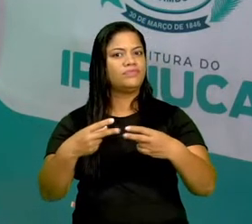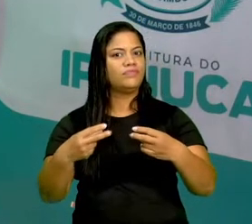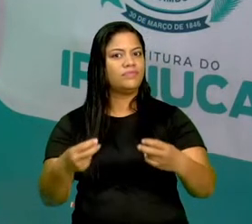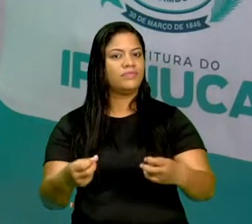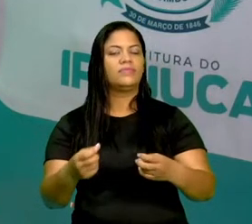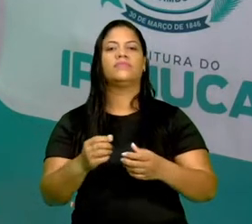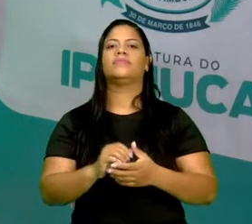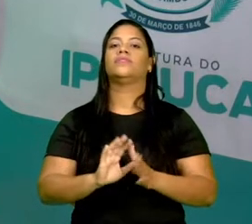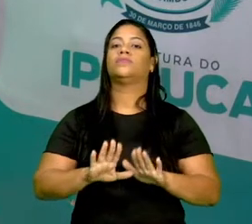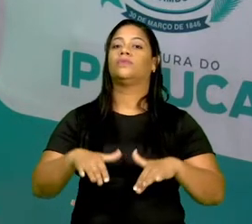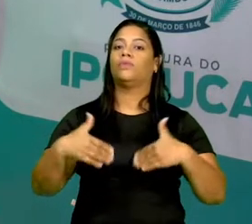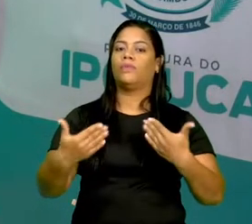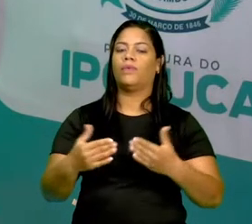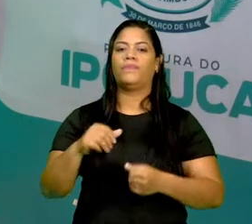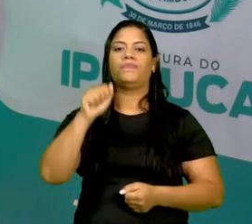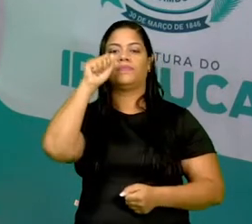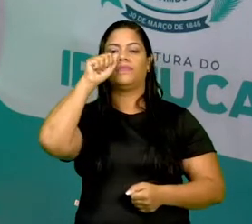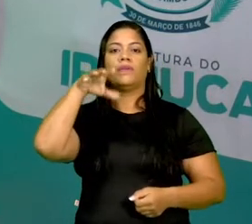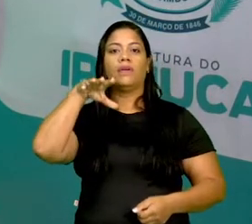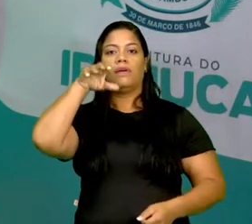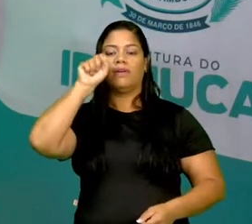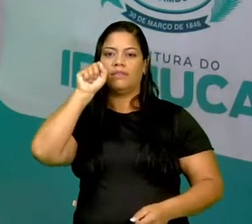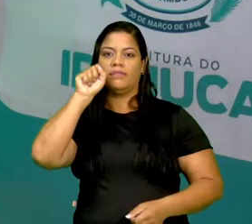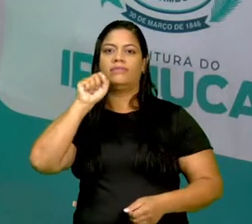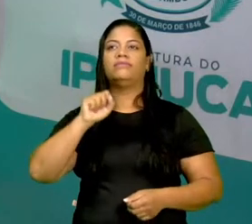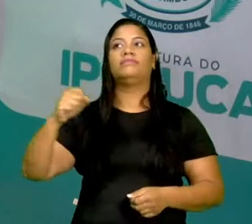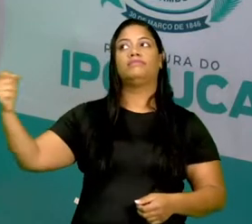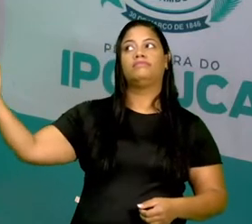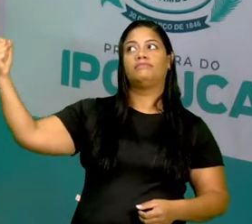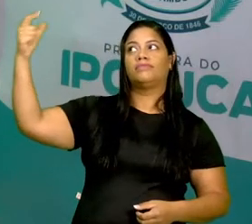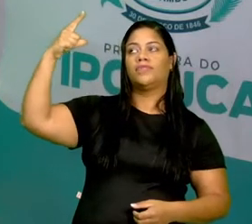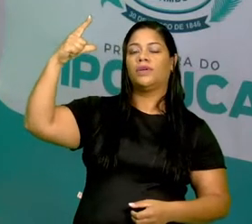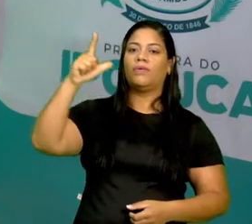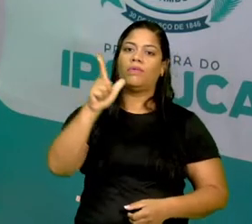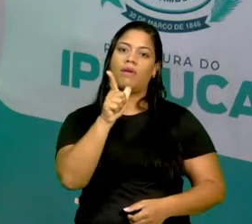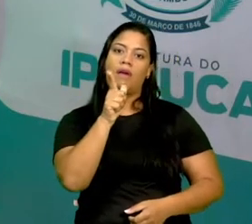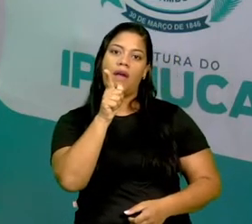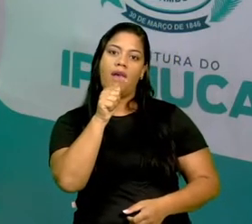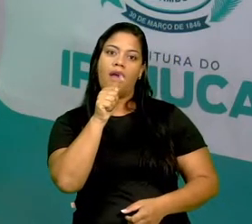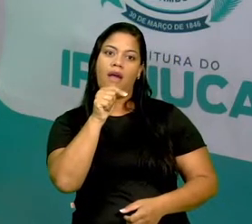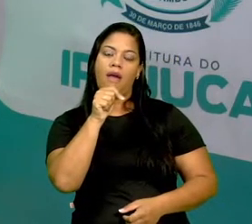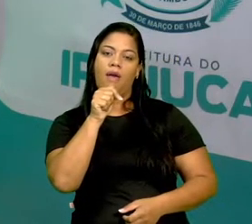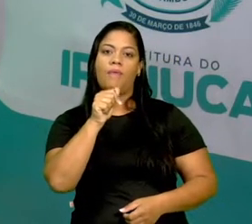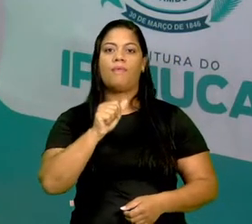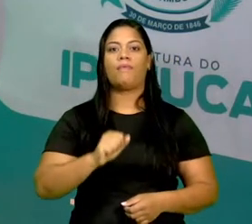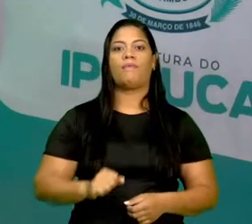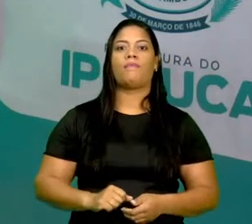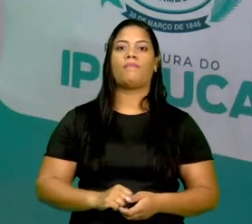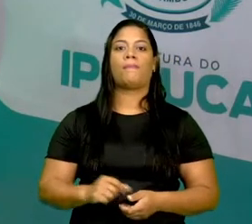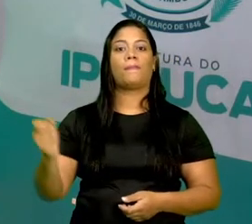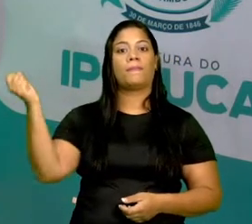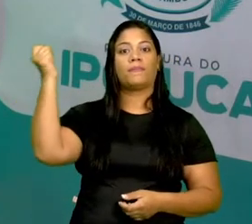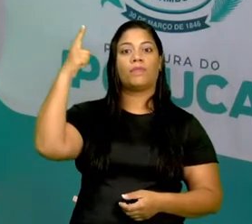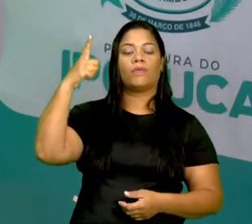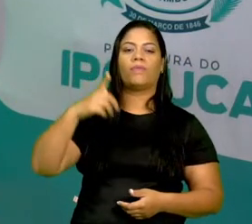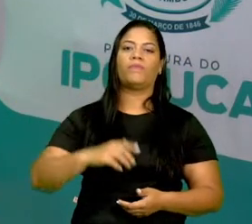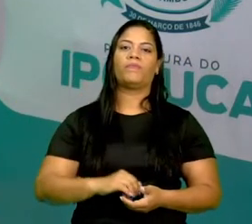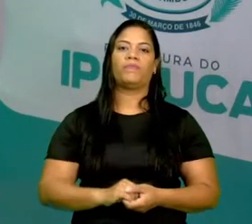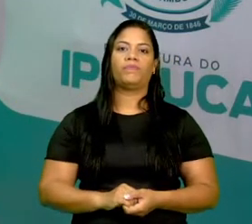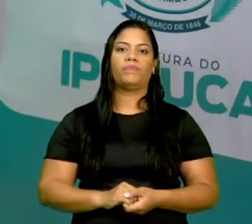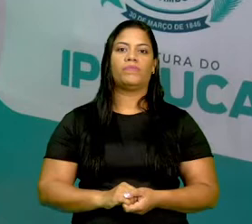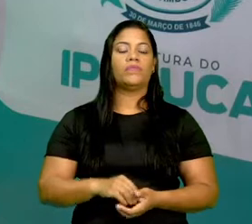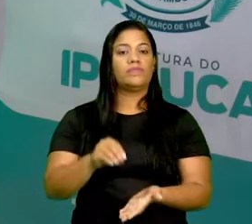são o ar, o solo, a água e o sol. Sem esses